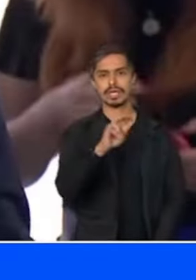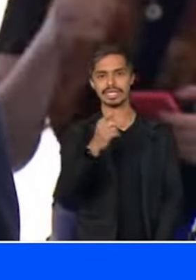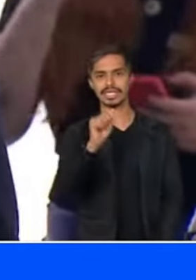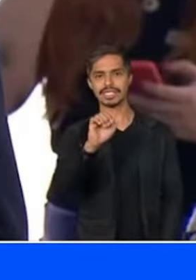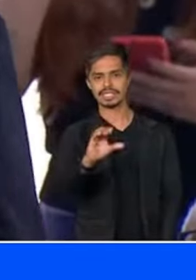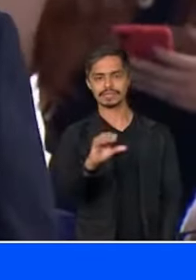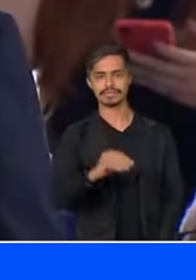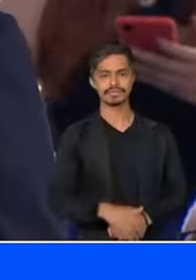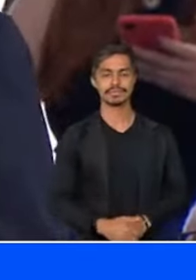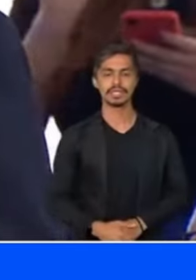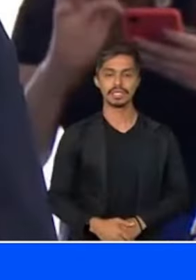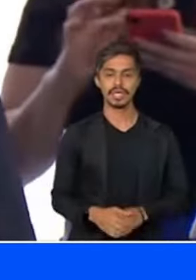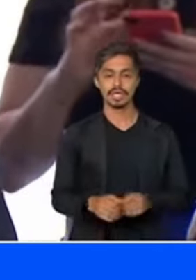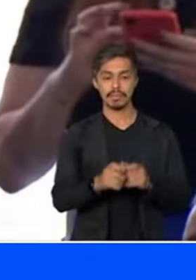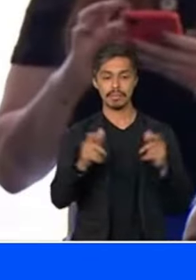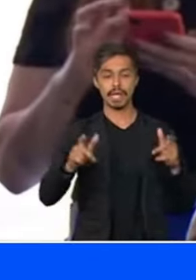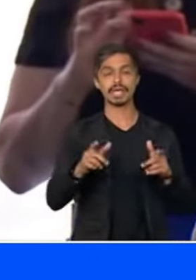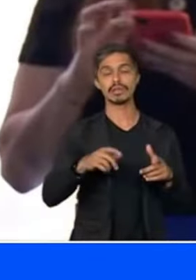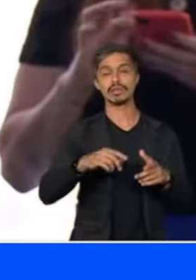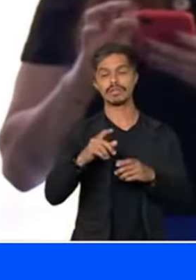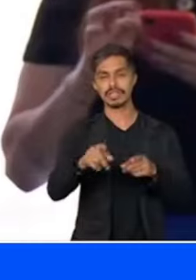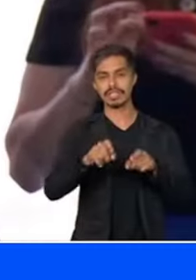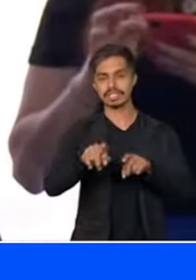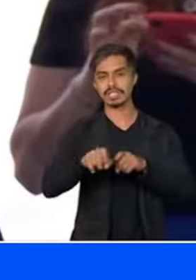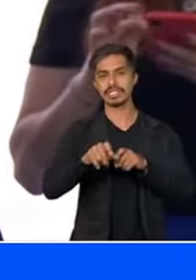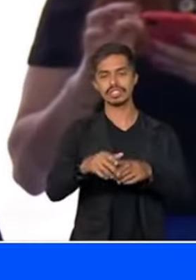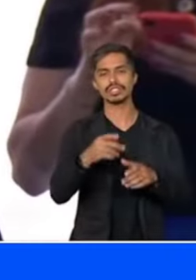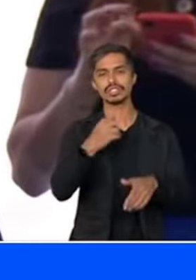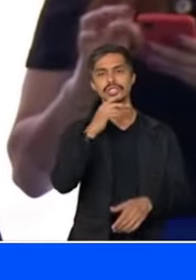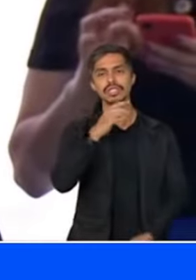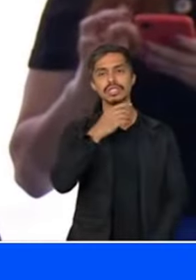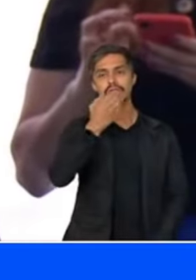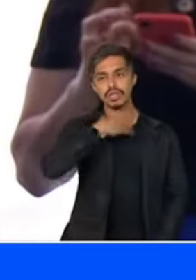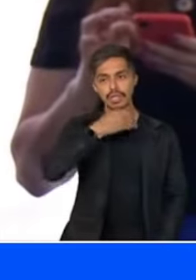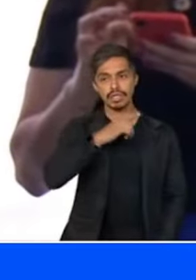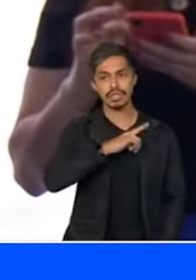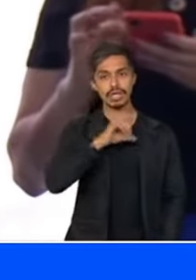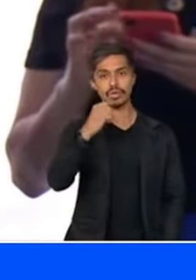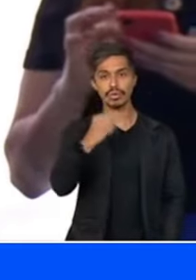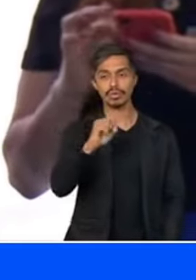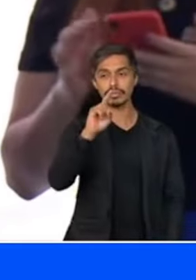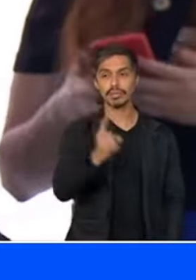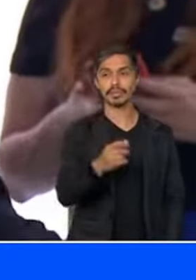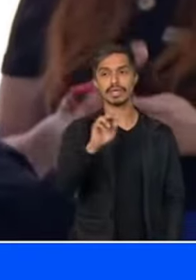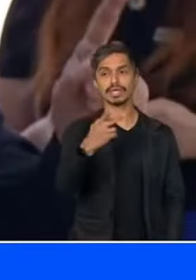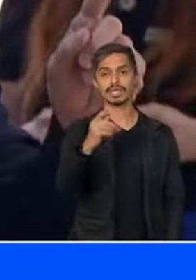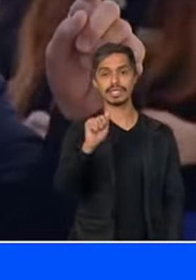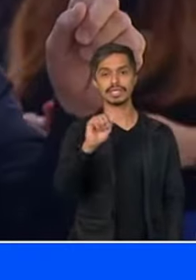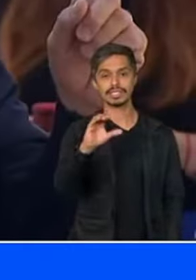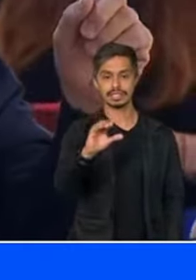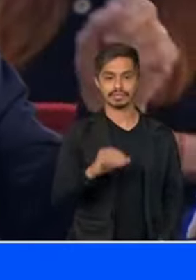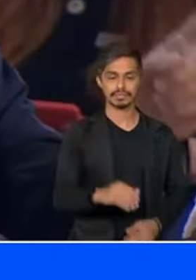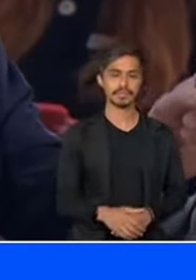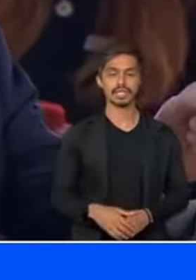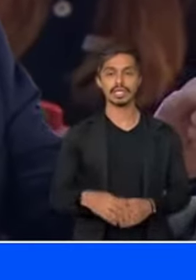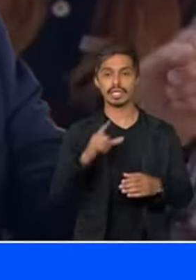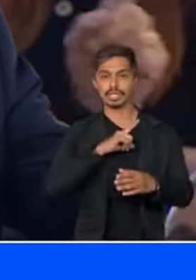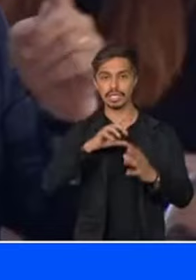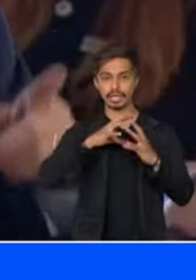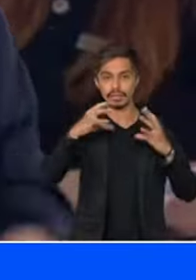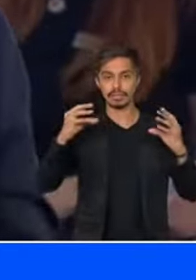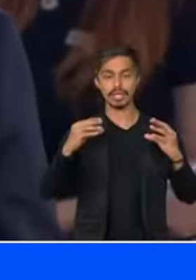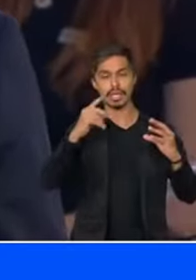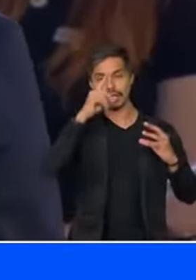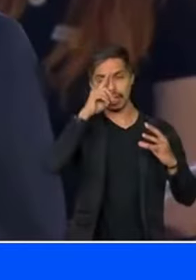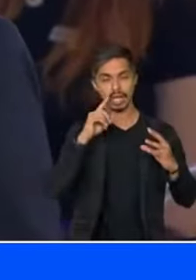frutas do Brasil tem 8 mil hectares Uma fazenda de melão Melão se planta e